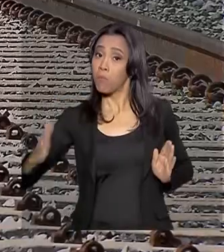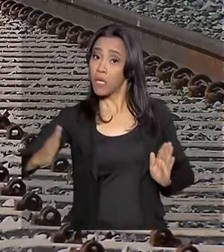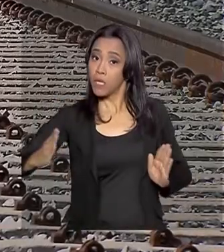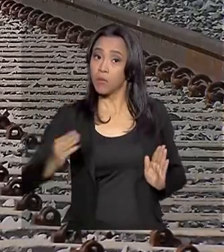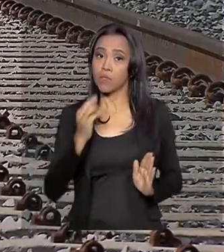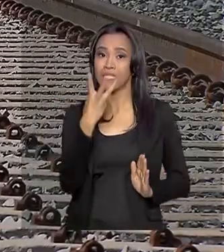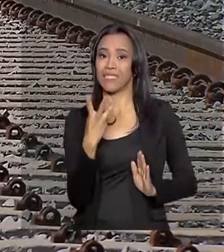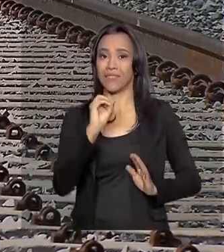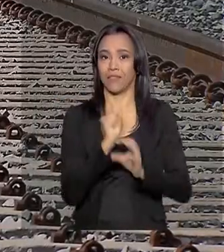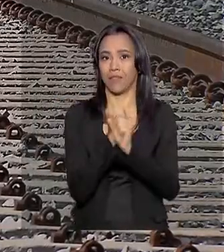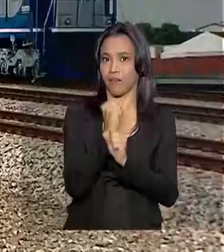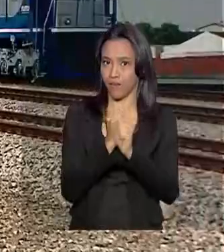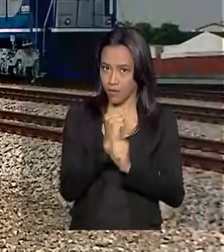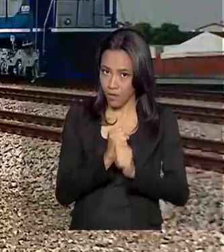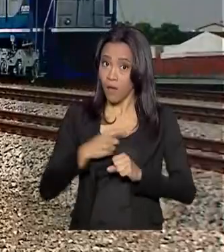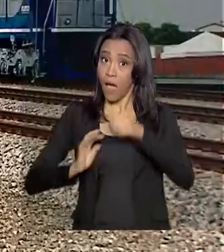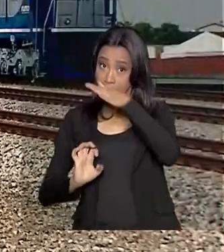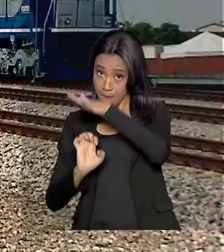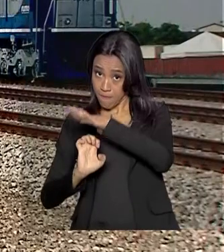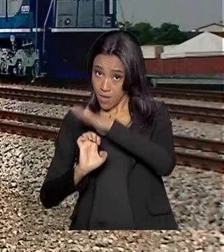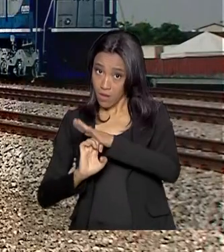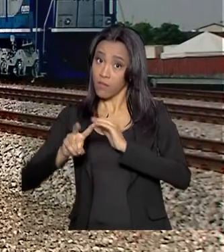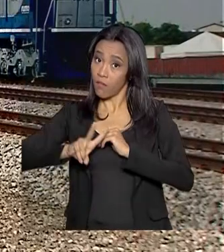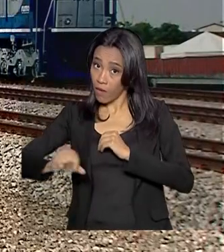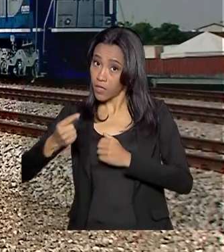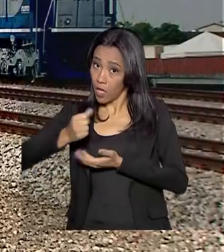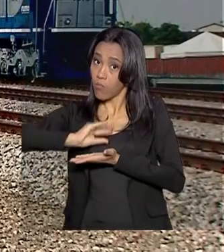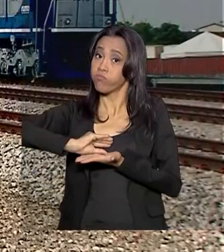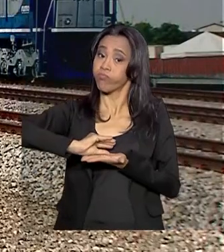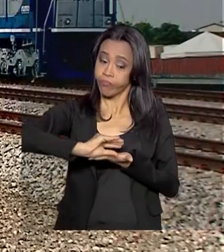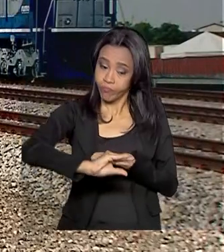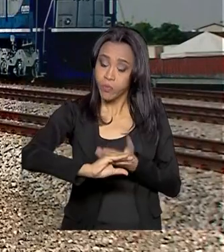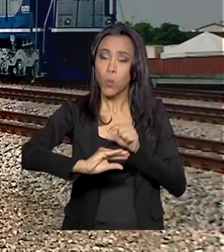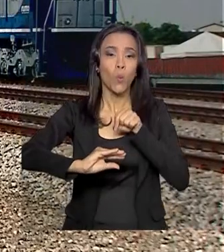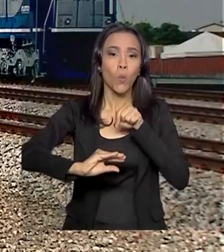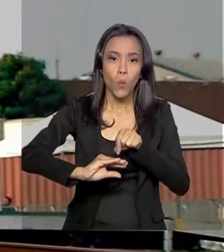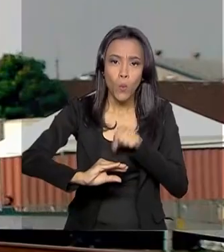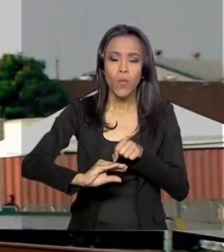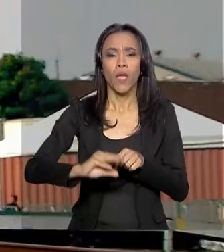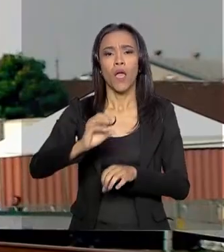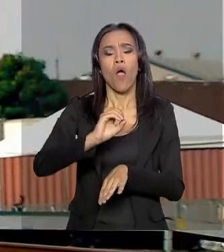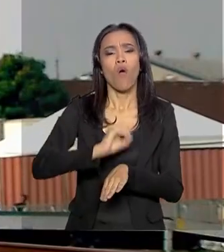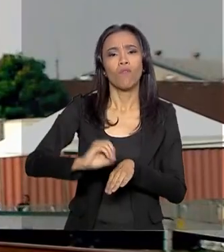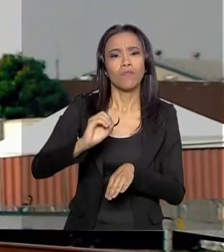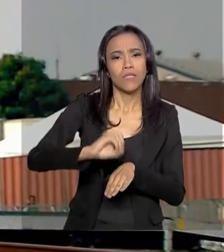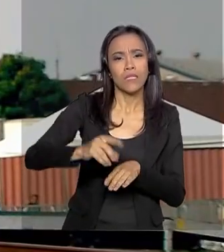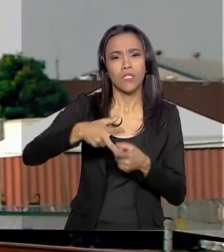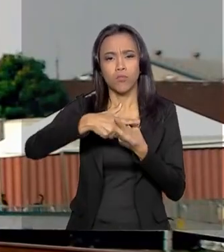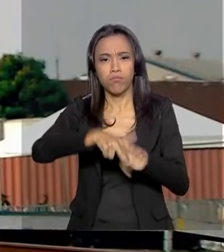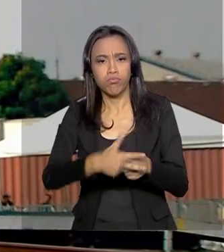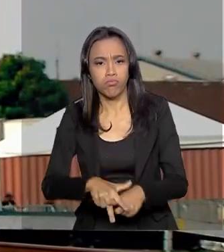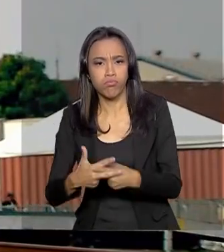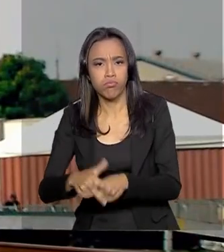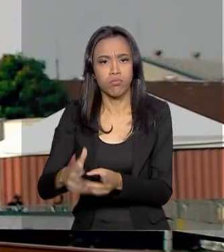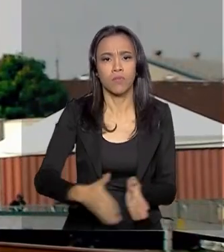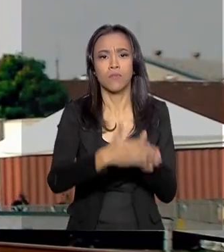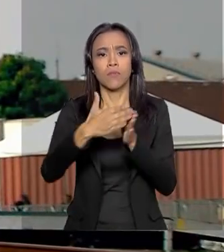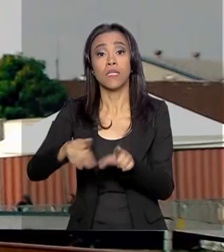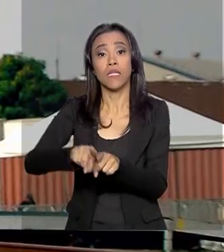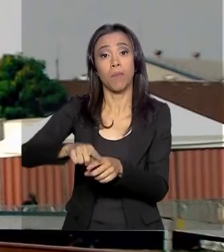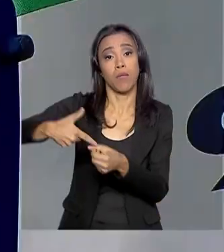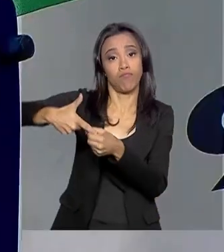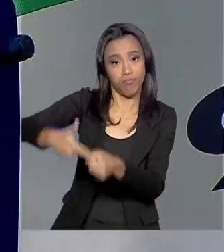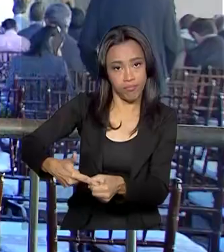anos, o consórcio terá de fazer investimentos como a implantação de oficinas de manutenção e postos de abastecimento,